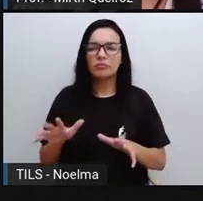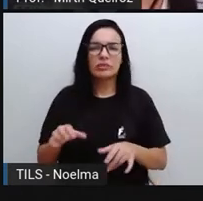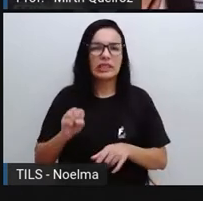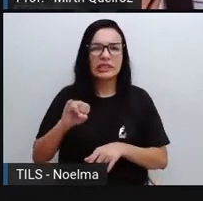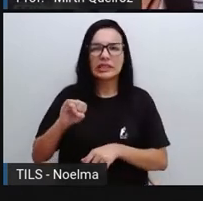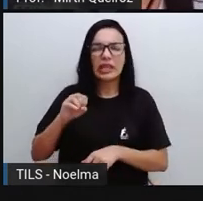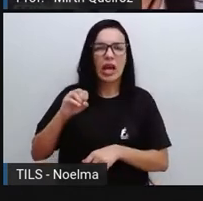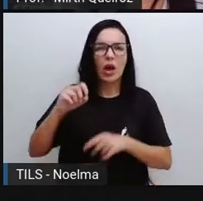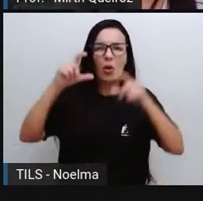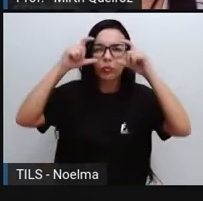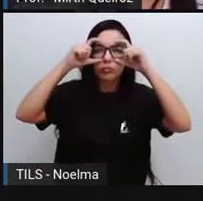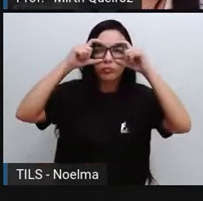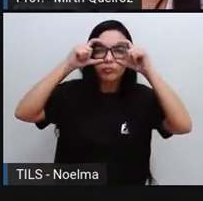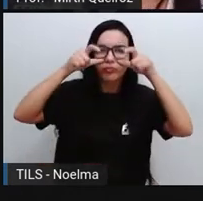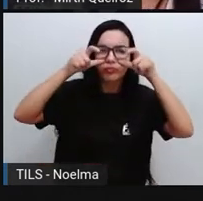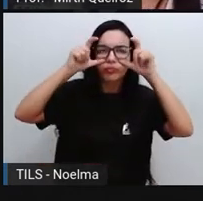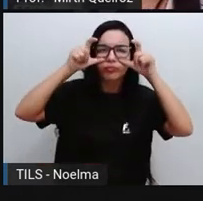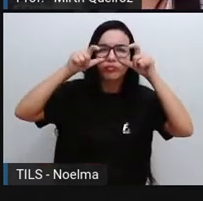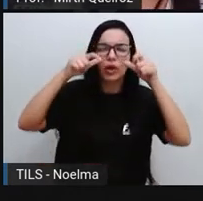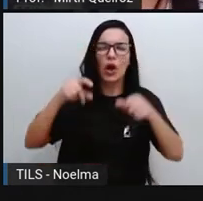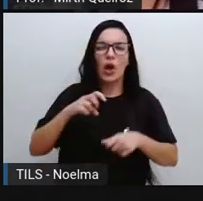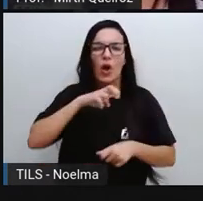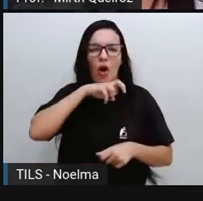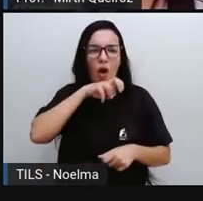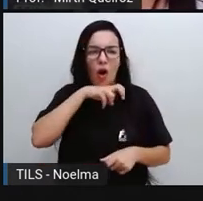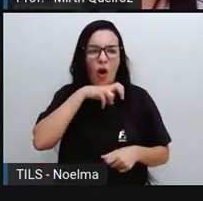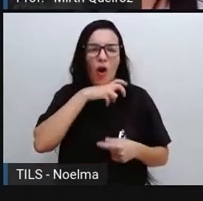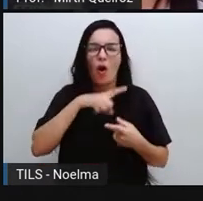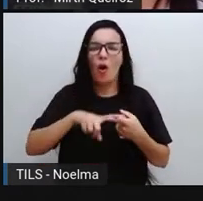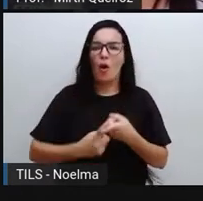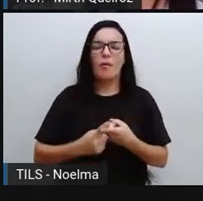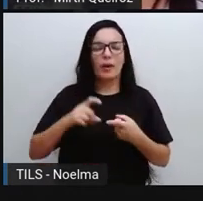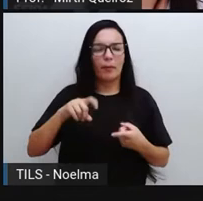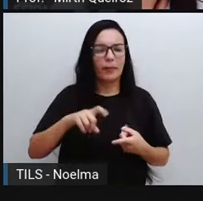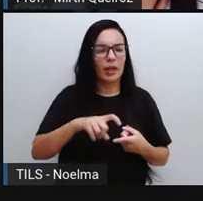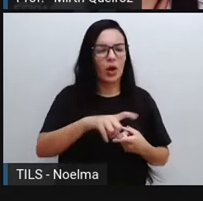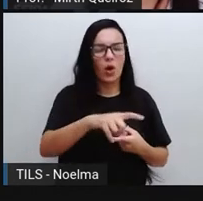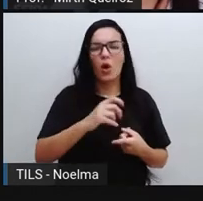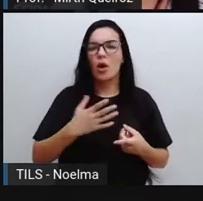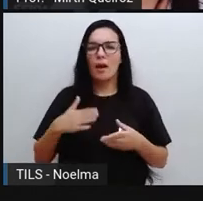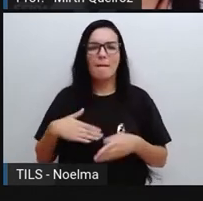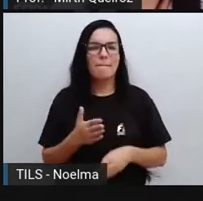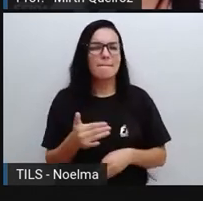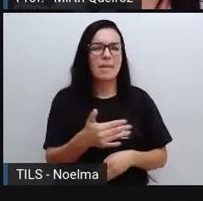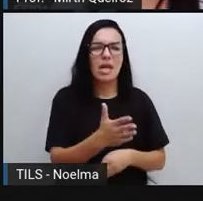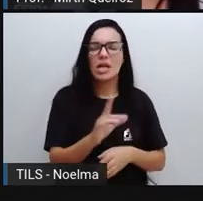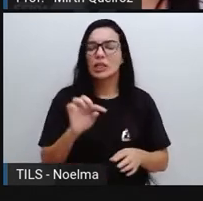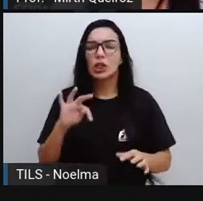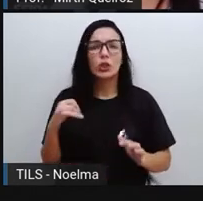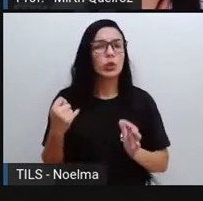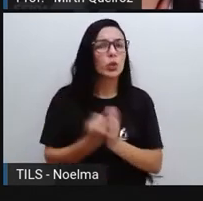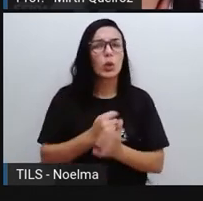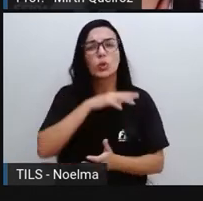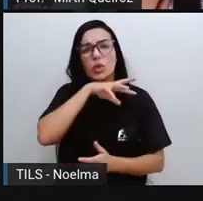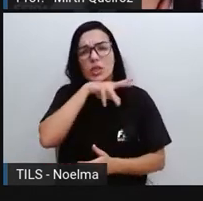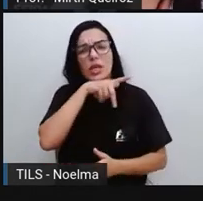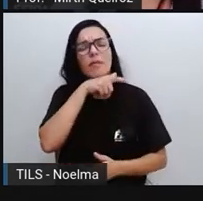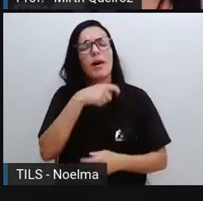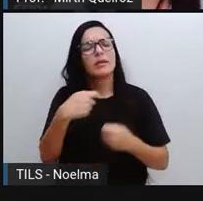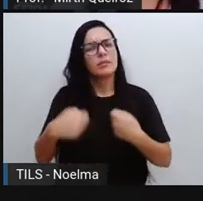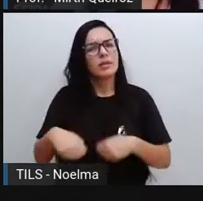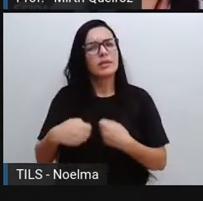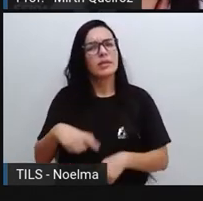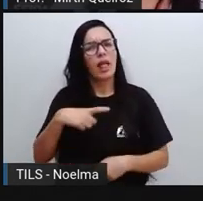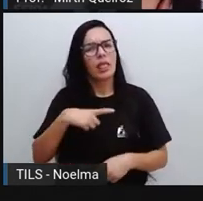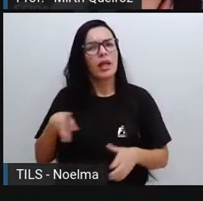uma coruja, uma cobra, uma minhoca, todos são importantes para que haja o equilíbrio ecológico. Uma vez que